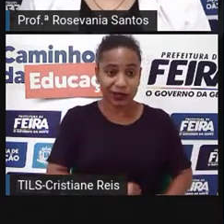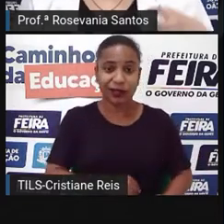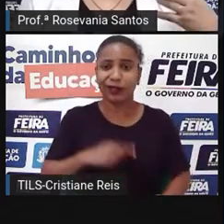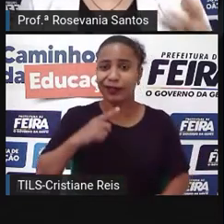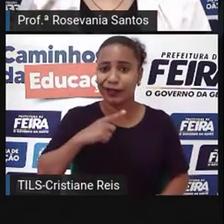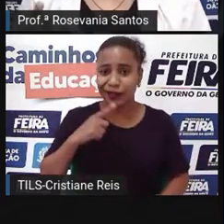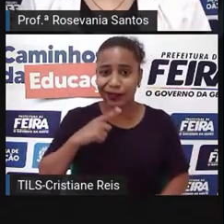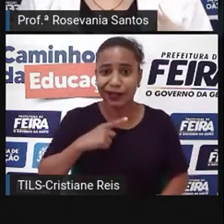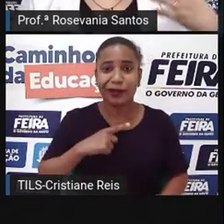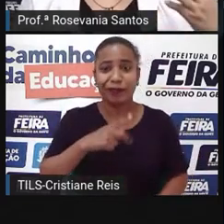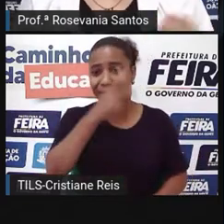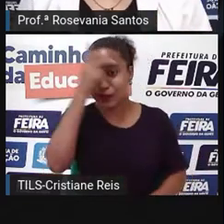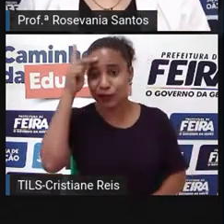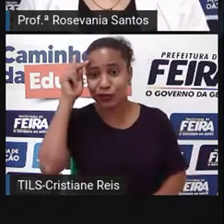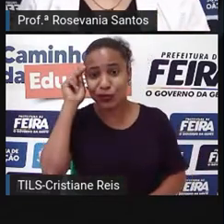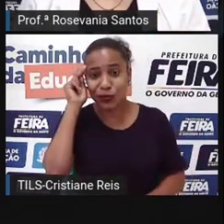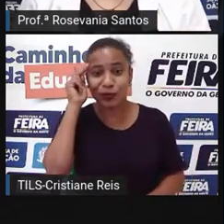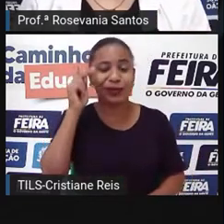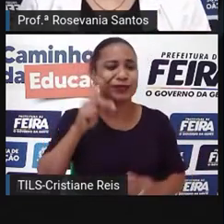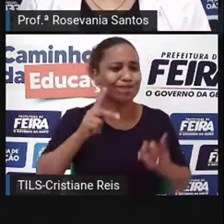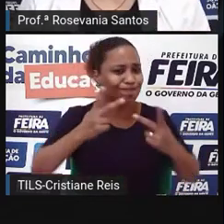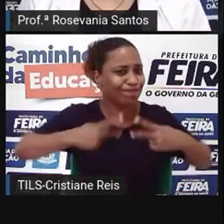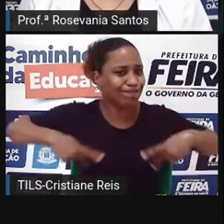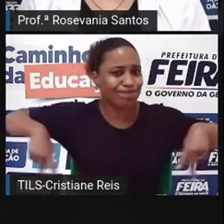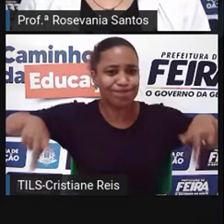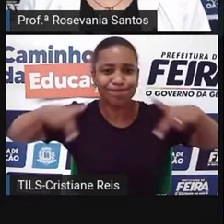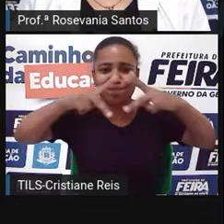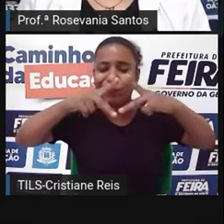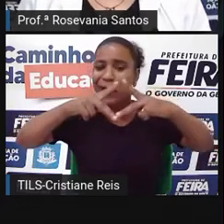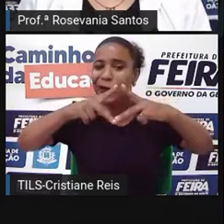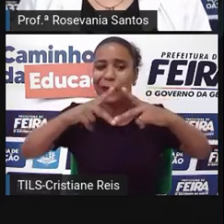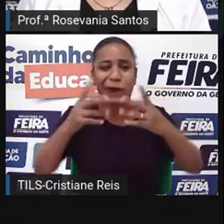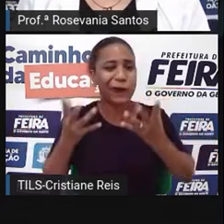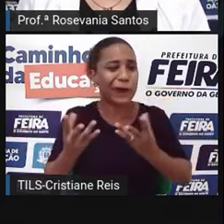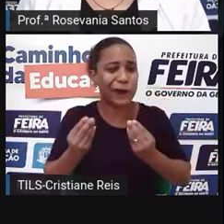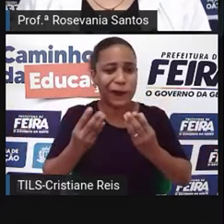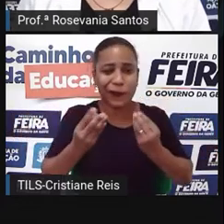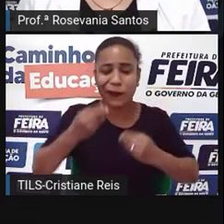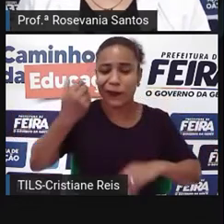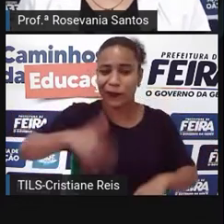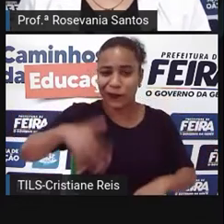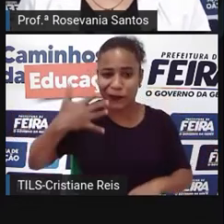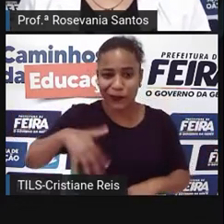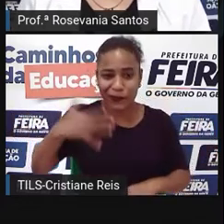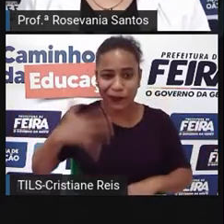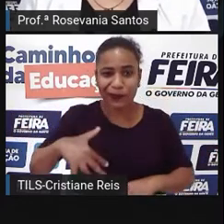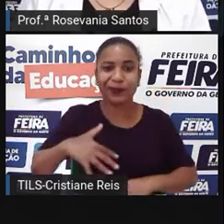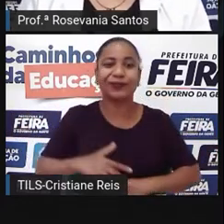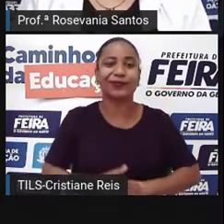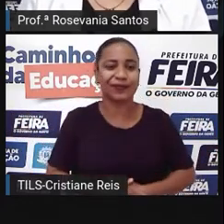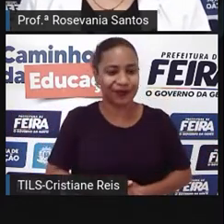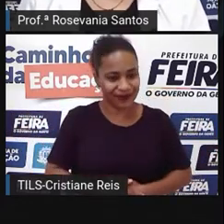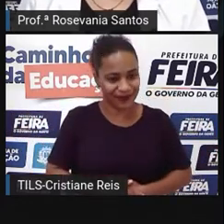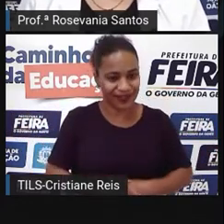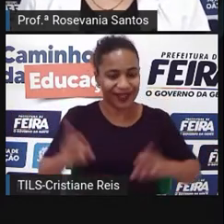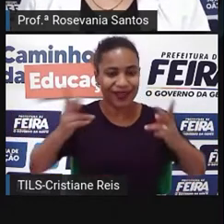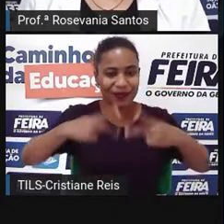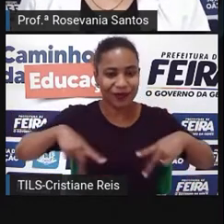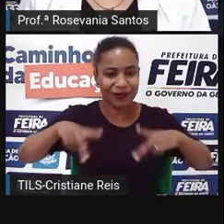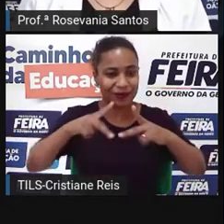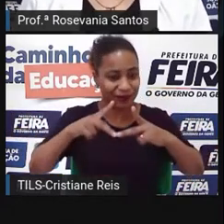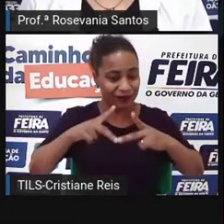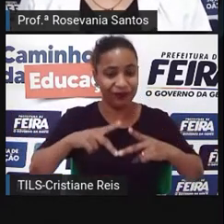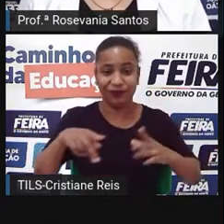habitantes, então, precisa de ter, sim, todo um controle. E, além do mais, também que essa população, ela está mais centralizada aqui ao